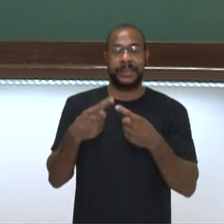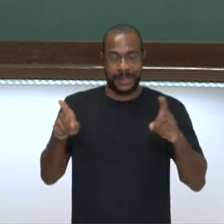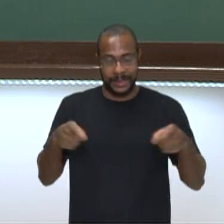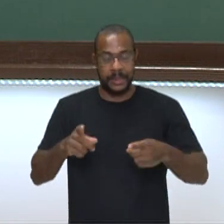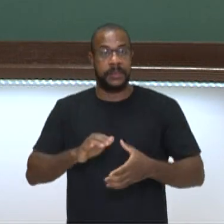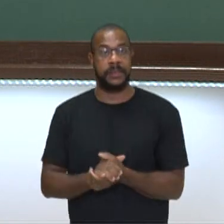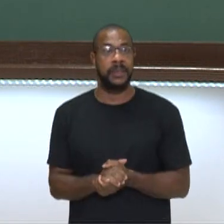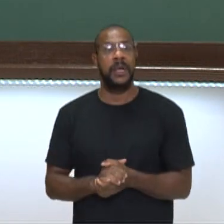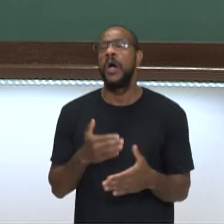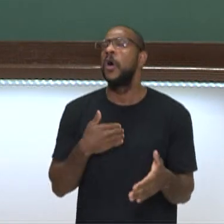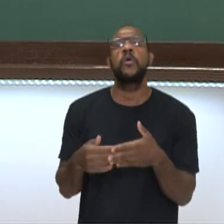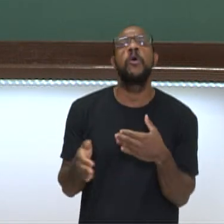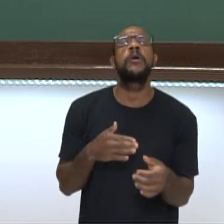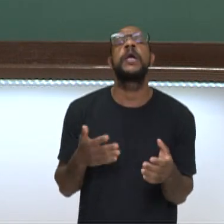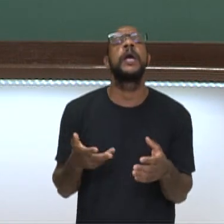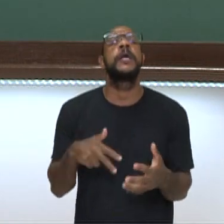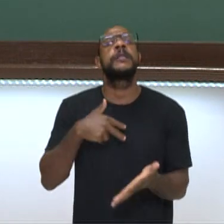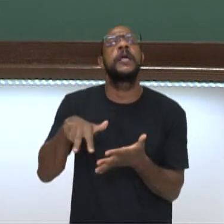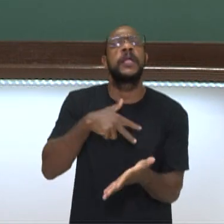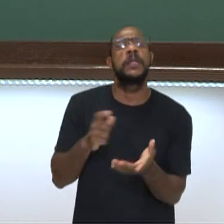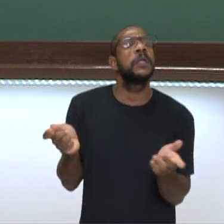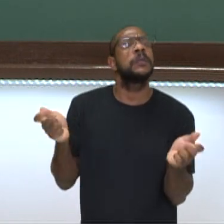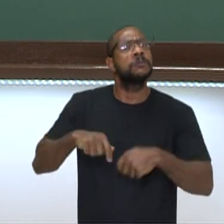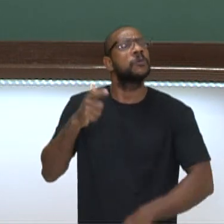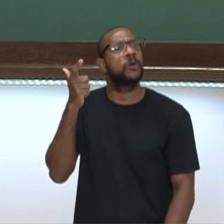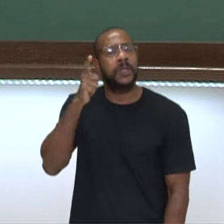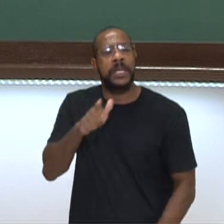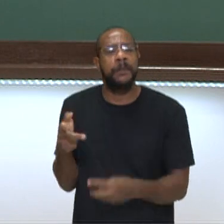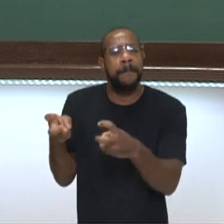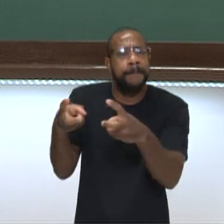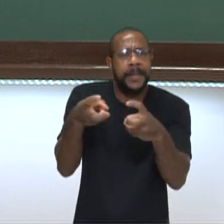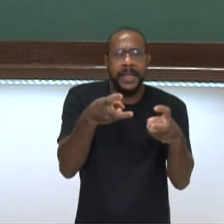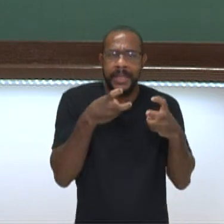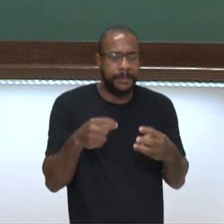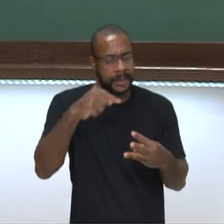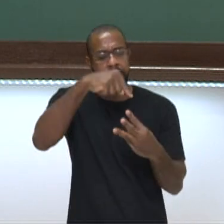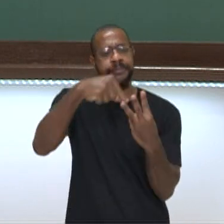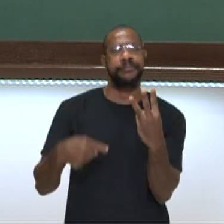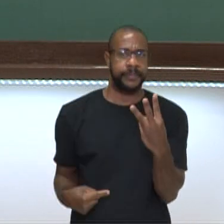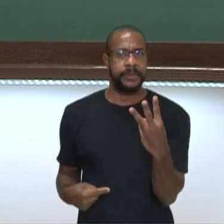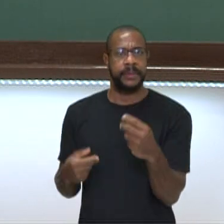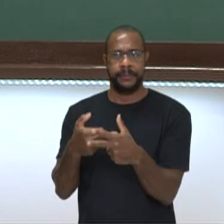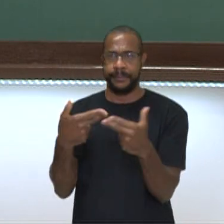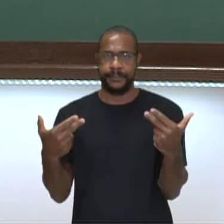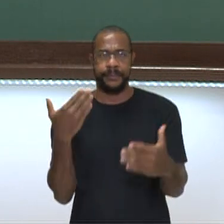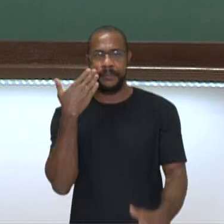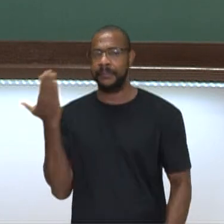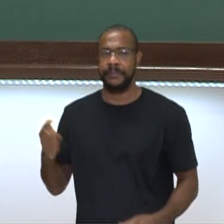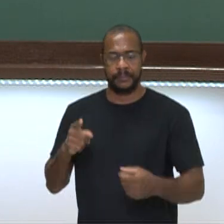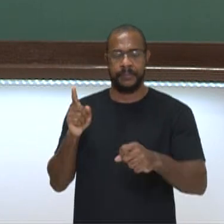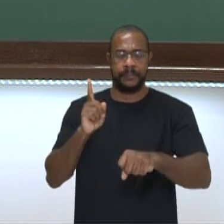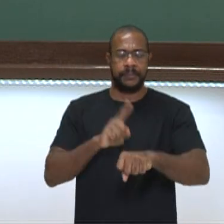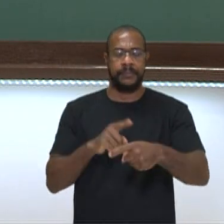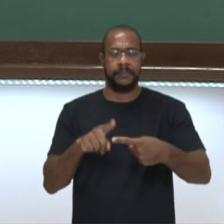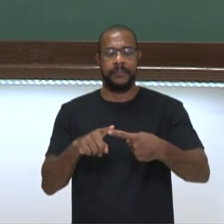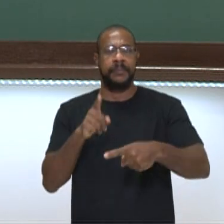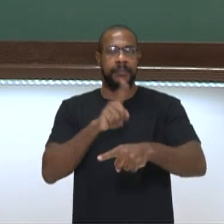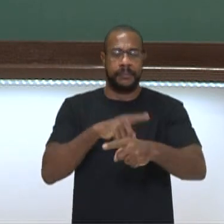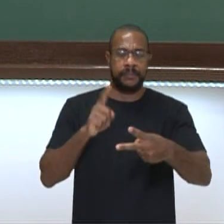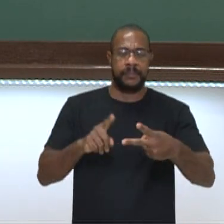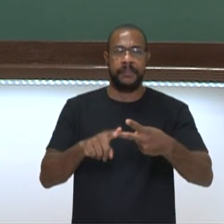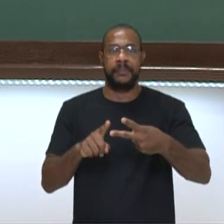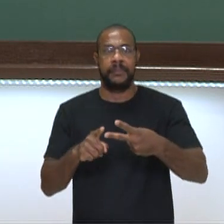verdade, em qualquer dança, nós conseguimos identificar esses três elementos. O tempo, o espaço